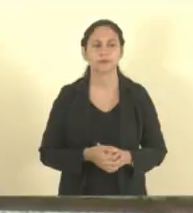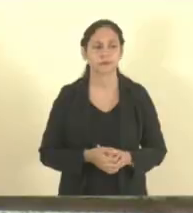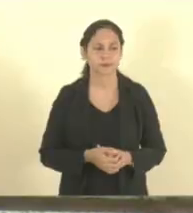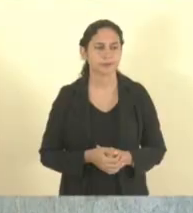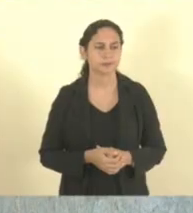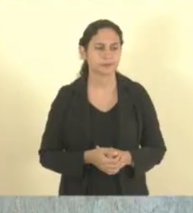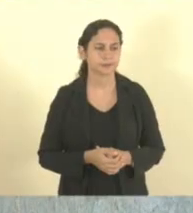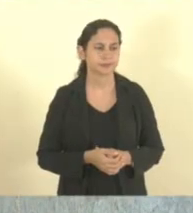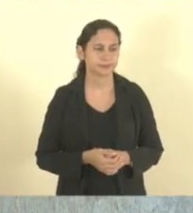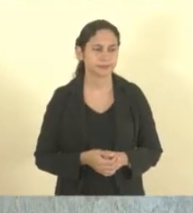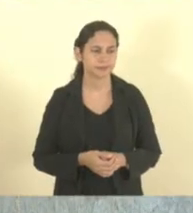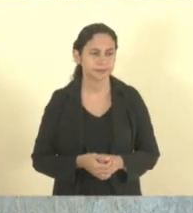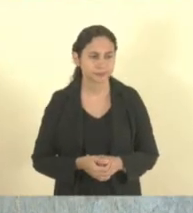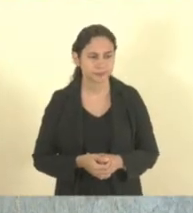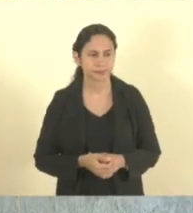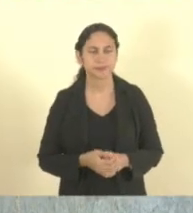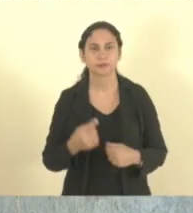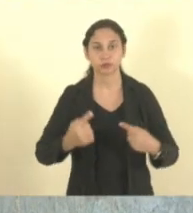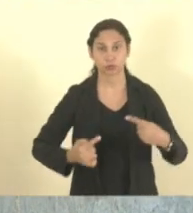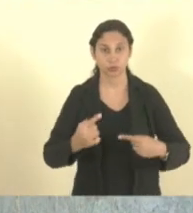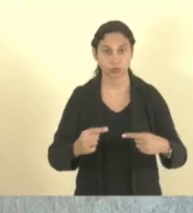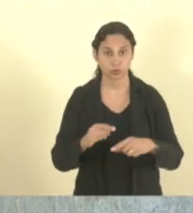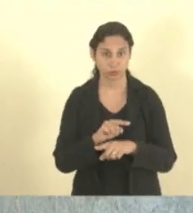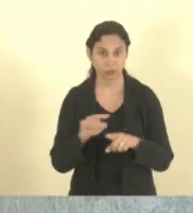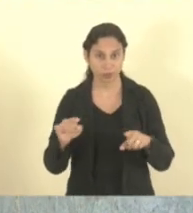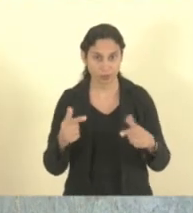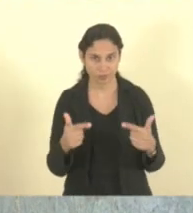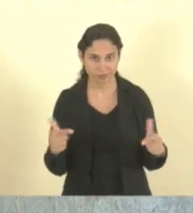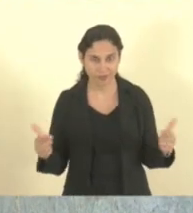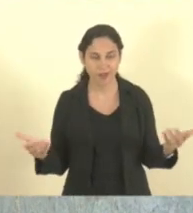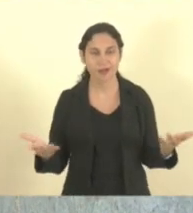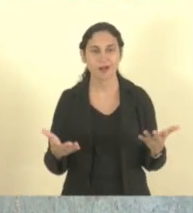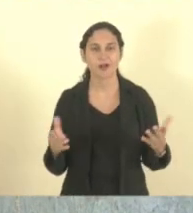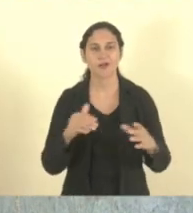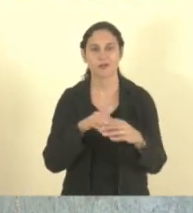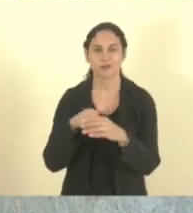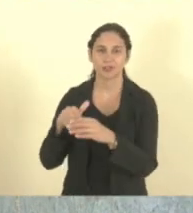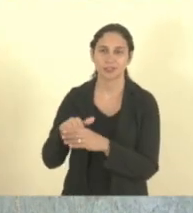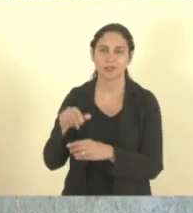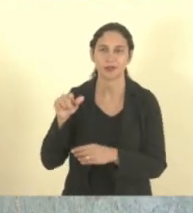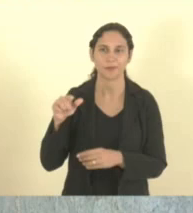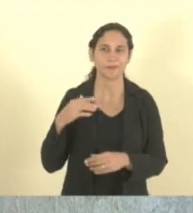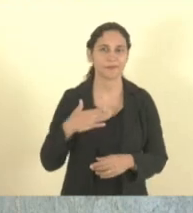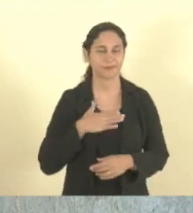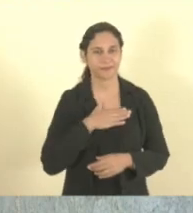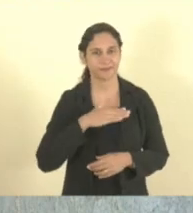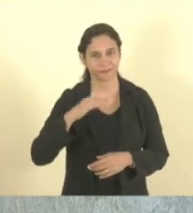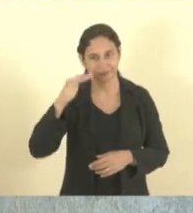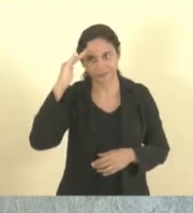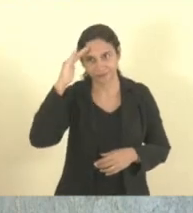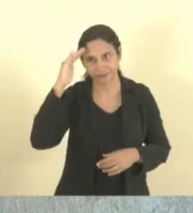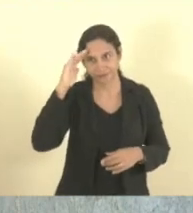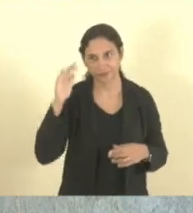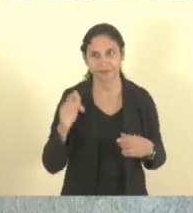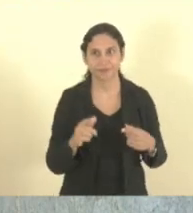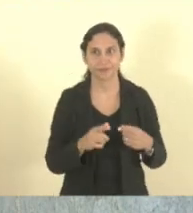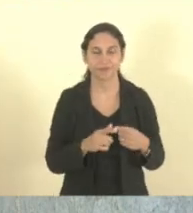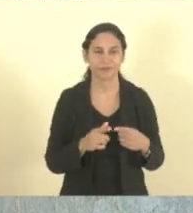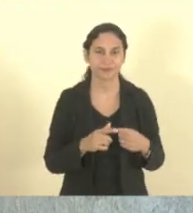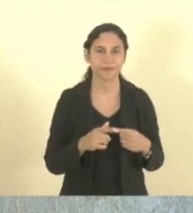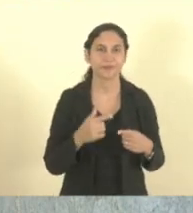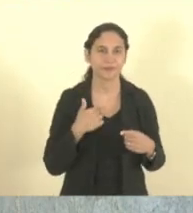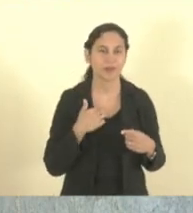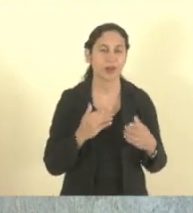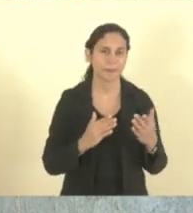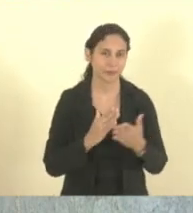Obrigado, deputado Lucas Caramussa. Mantém em discussão. Não tenho mais quem queira discutir com a votação. Deputado Coronel, o Elton. Eu voto